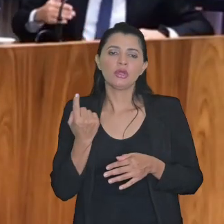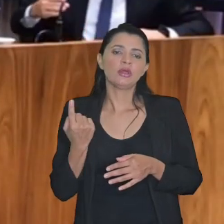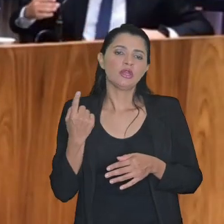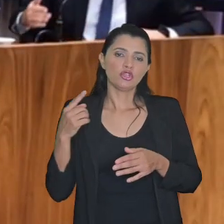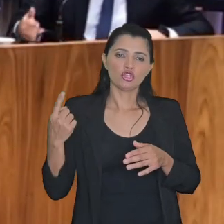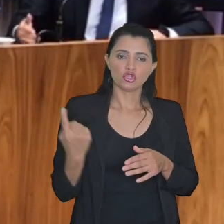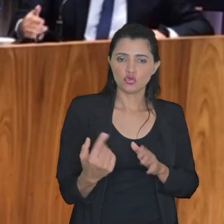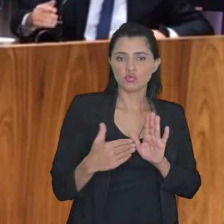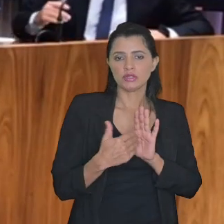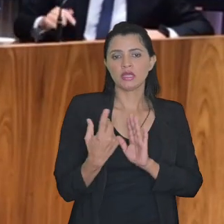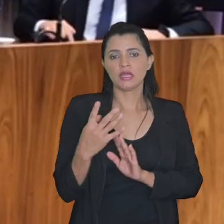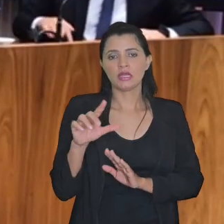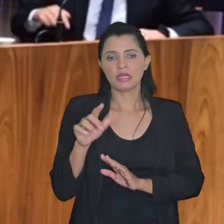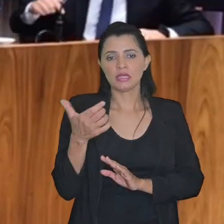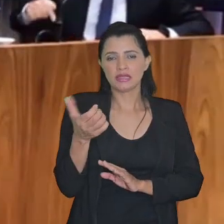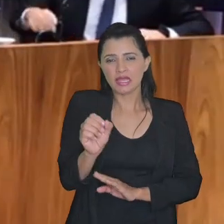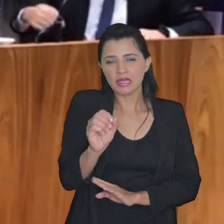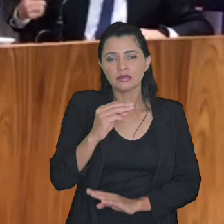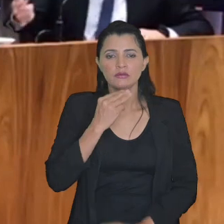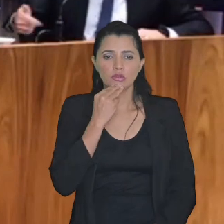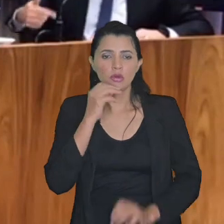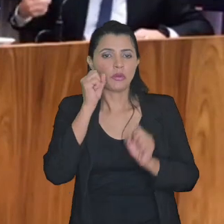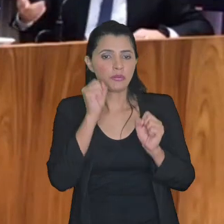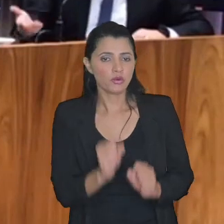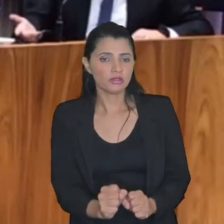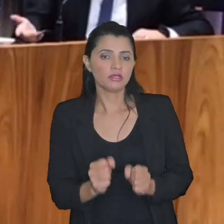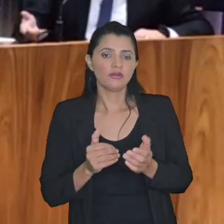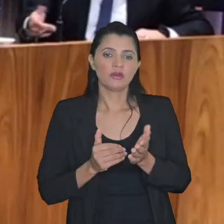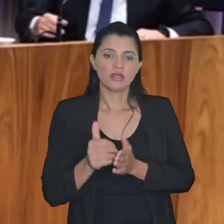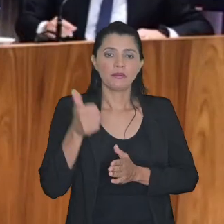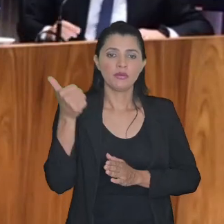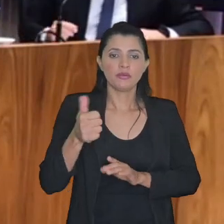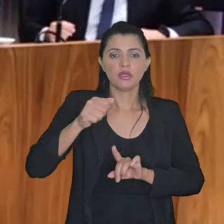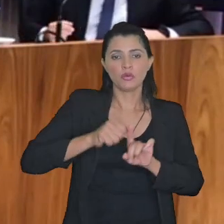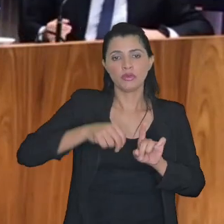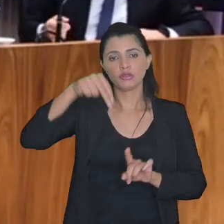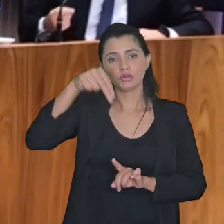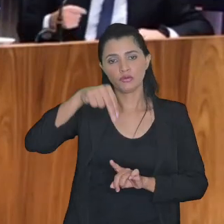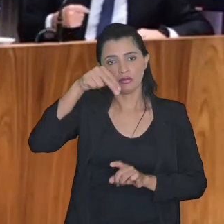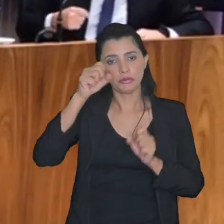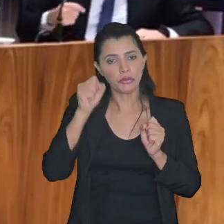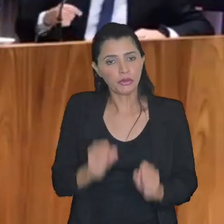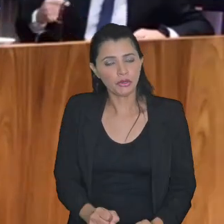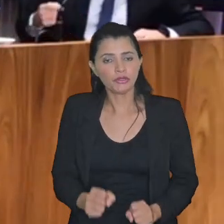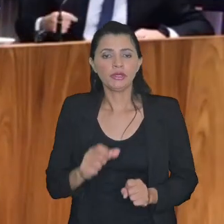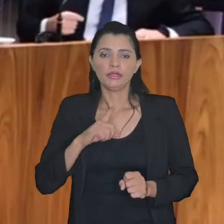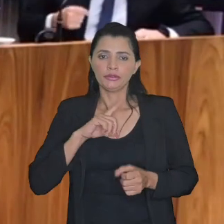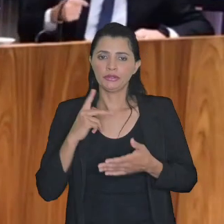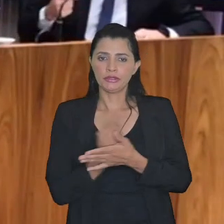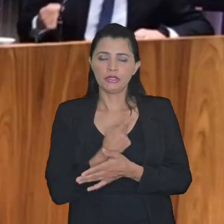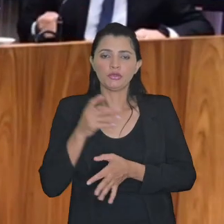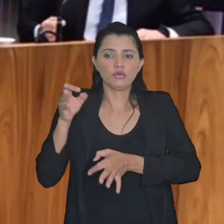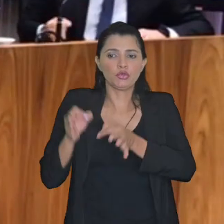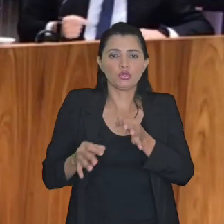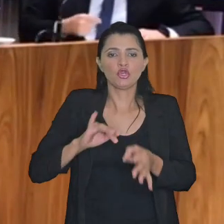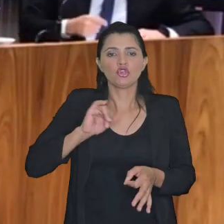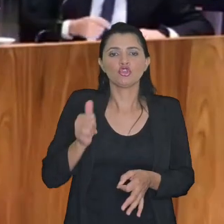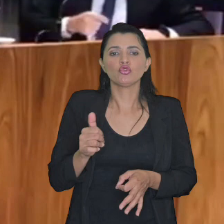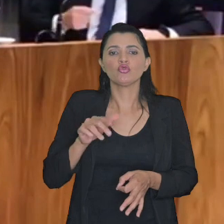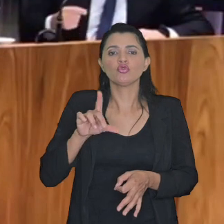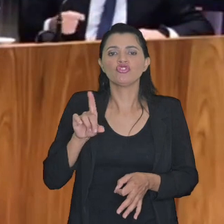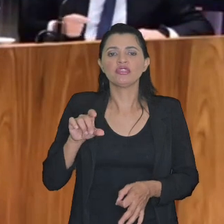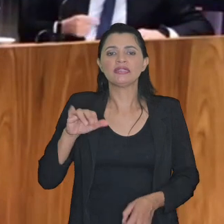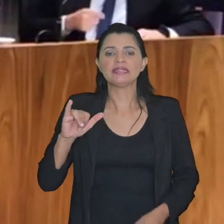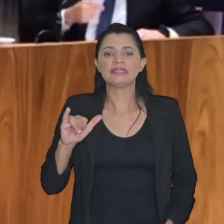a dez milhões que entra em vigor porque é possível a partir do dia primeiro de novembro porque nós estamos tendo casos de judicialização essa